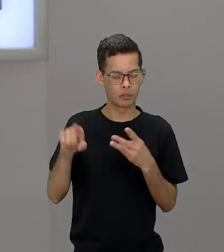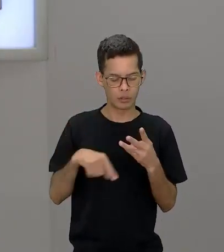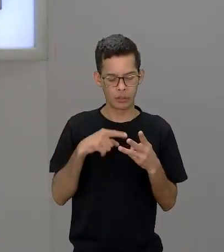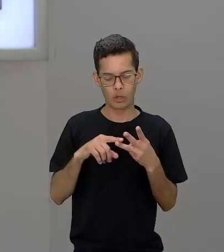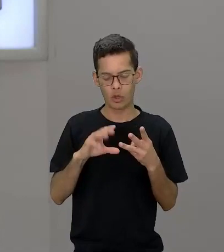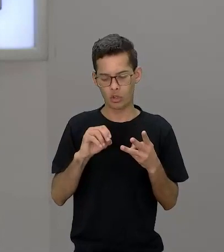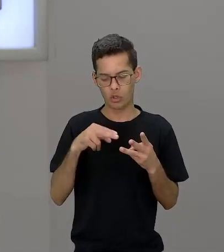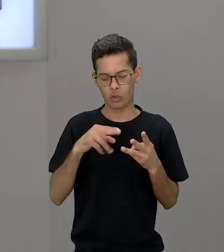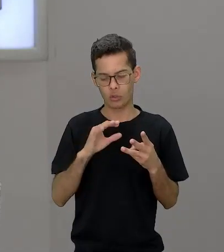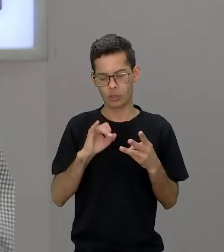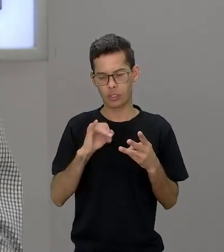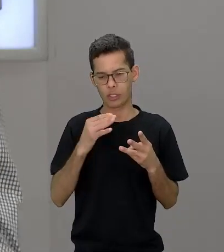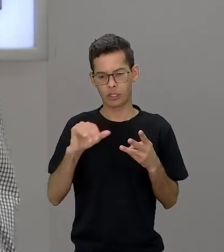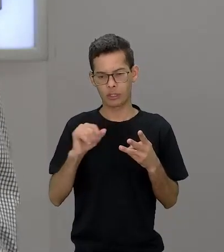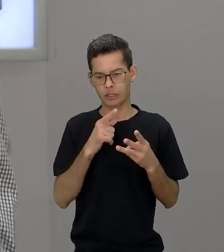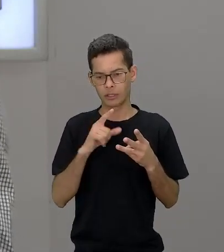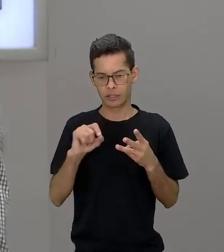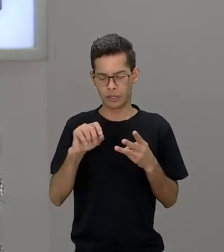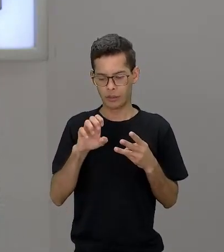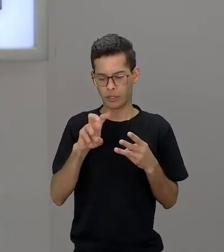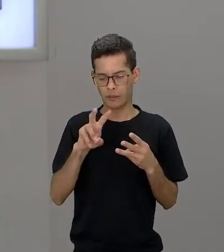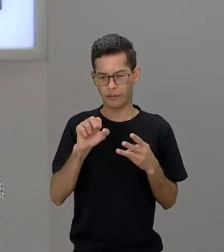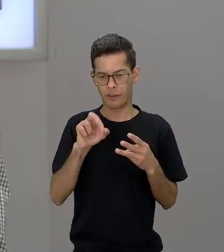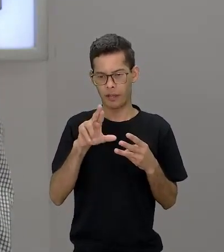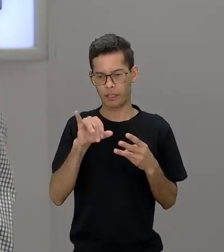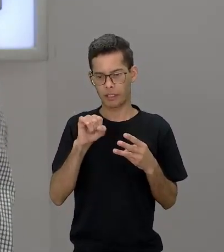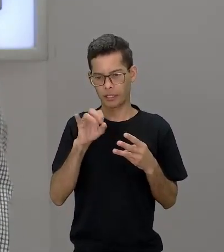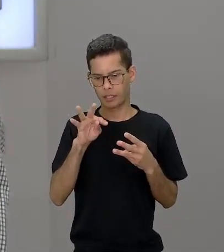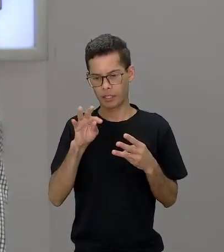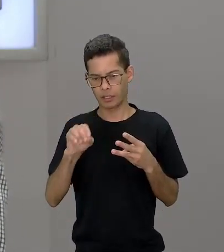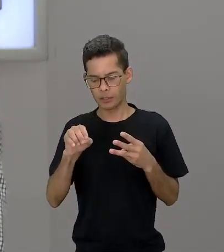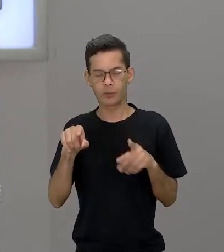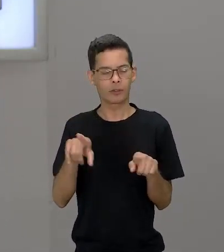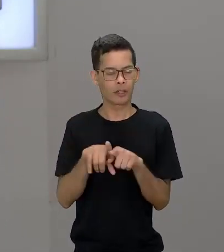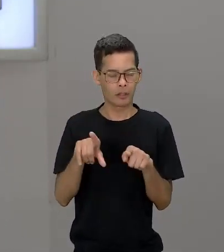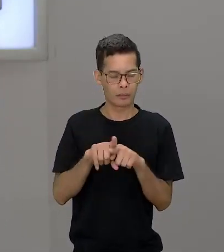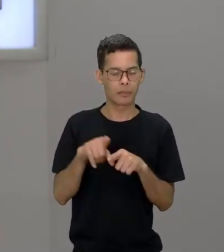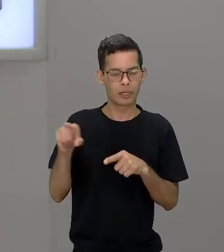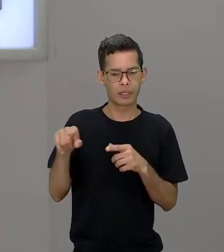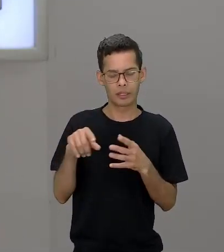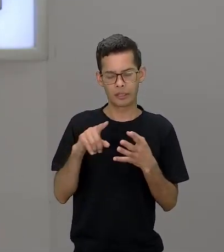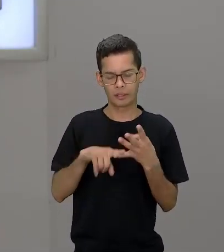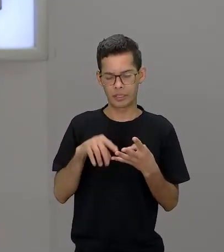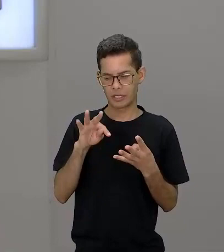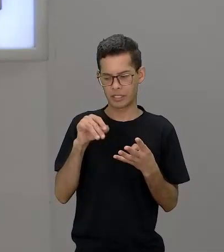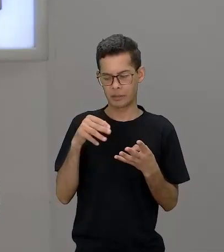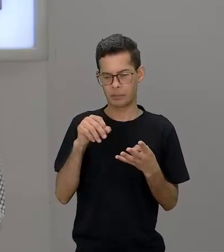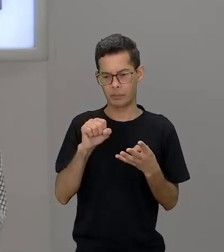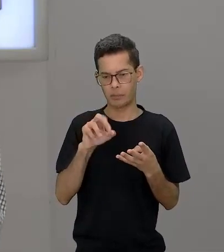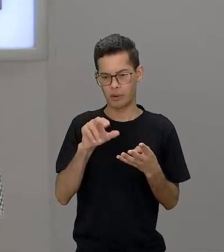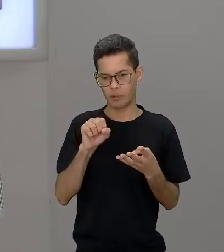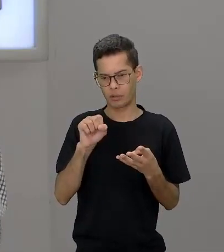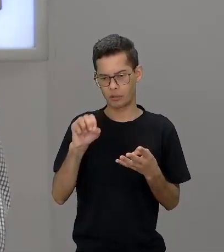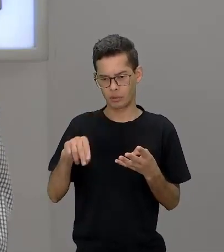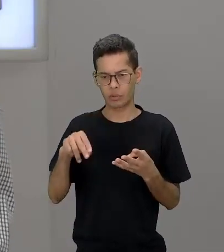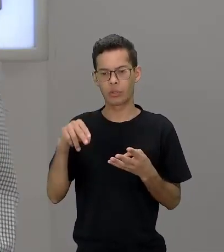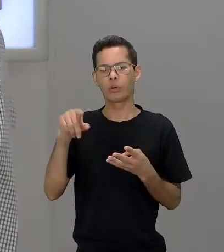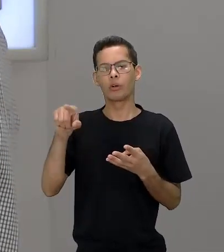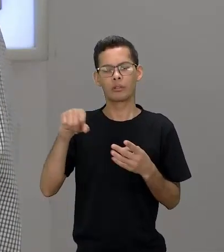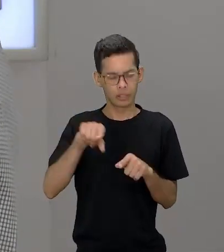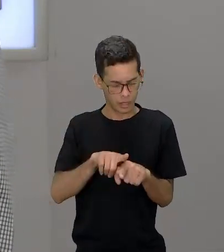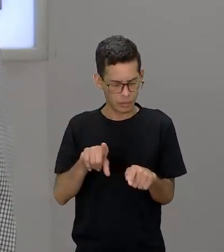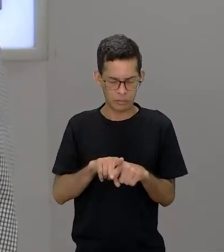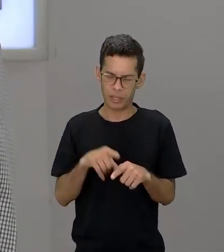Conceição Evaristo traz isso e aí é muito particularmente eu conversando Tim Morrison eu conversando com a Edivane eu acho que esse